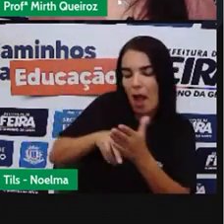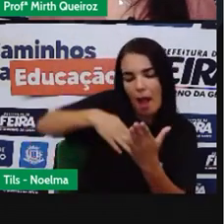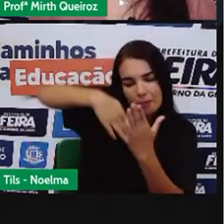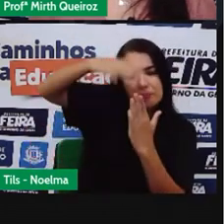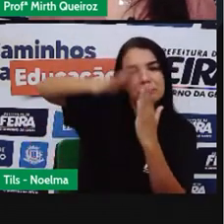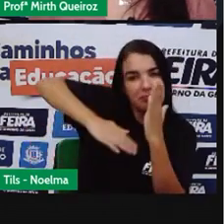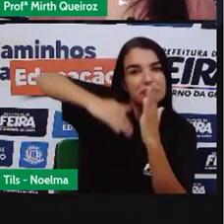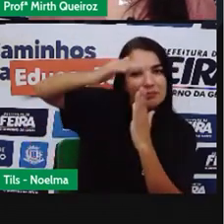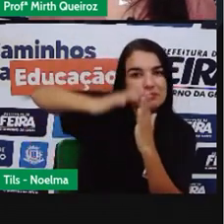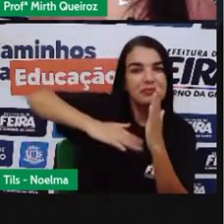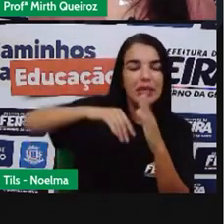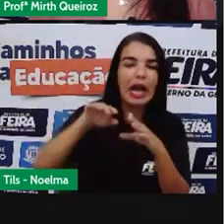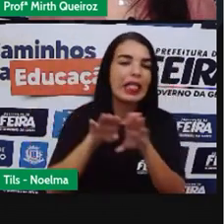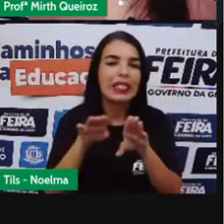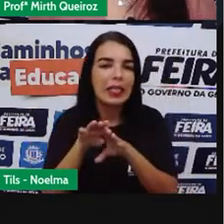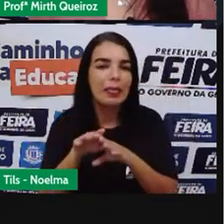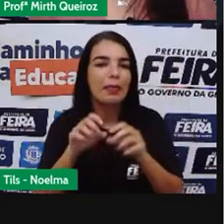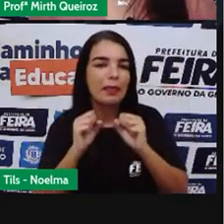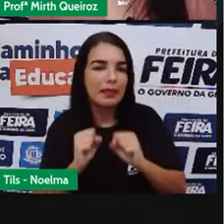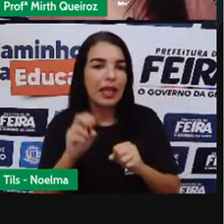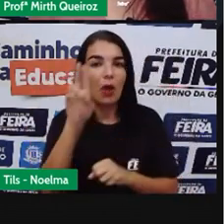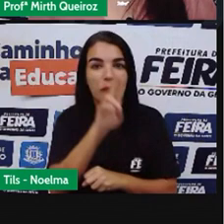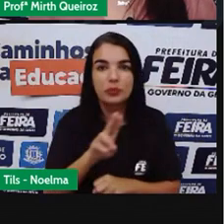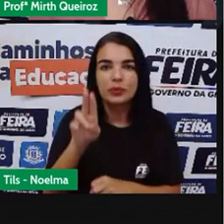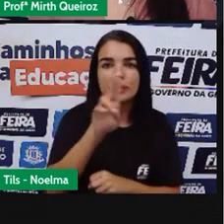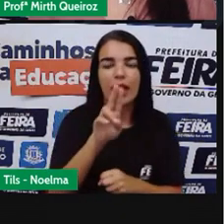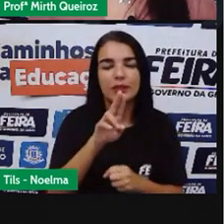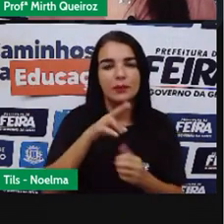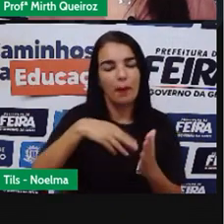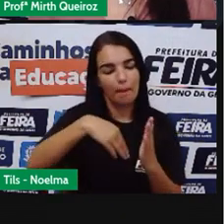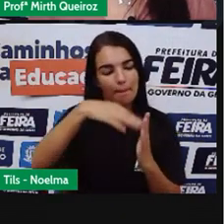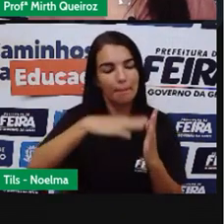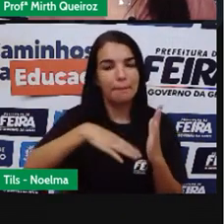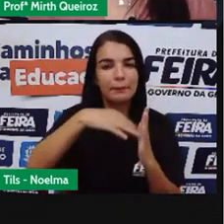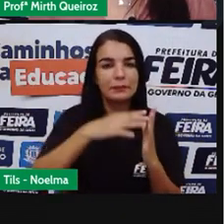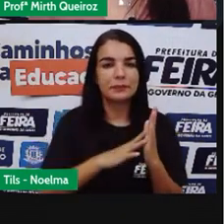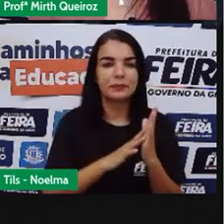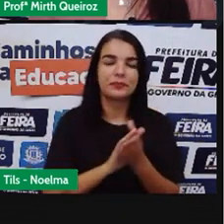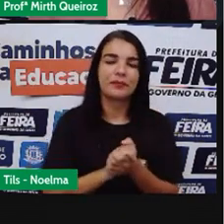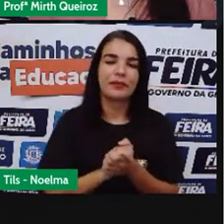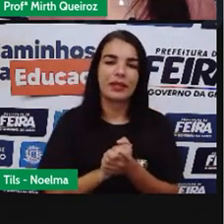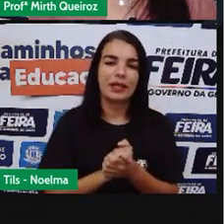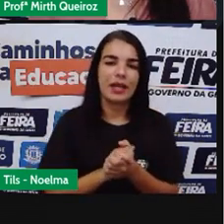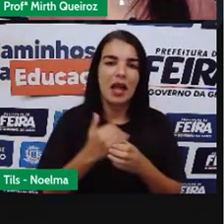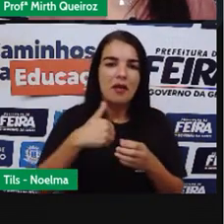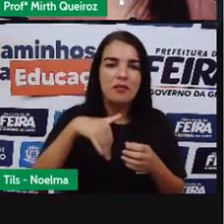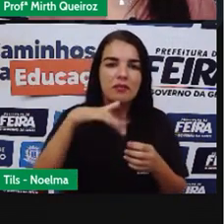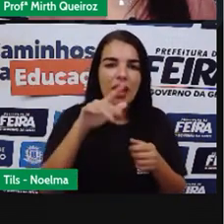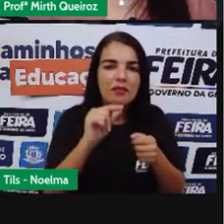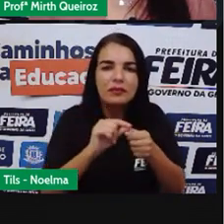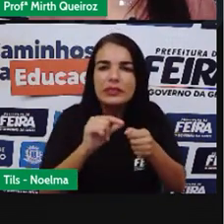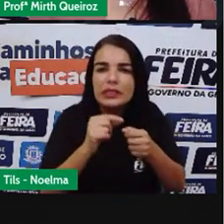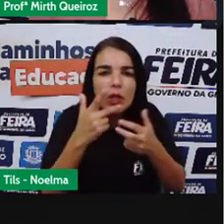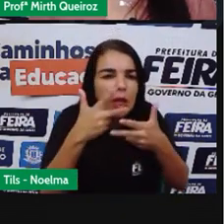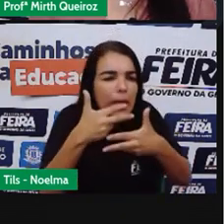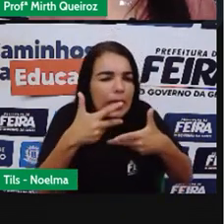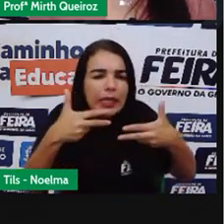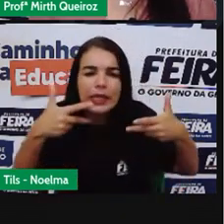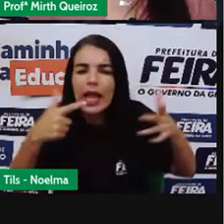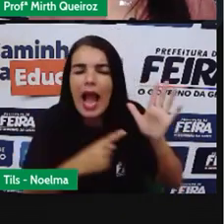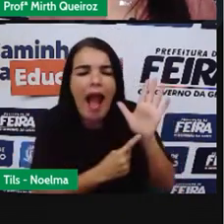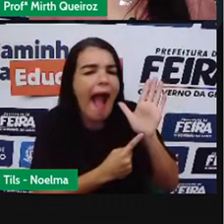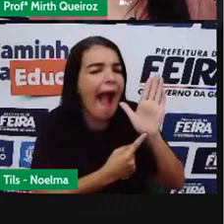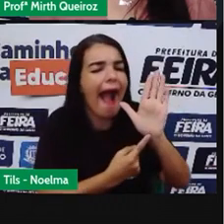A partir Do Pincel E com isso Eles vão fazendo Obras Nas cidades